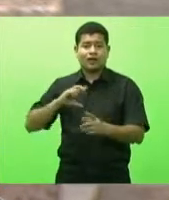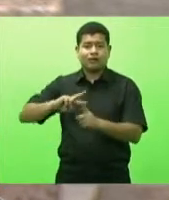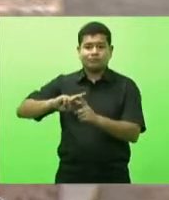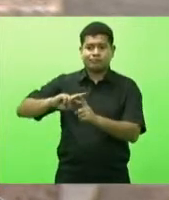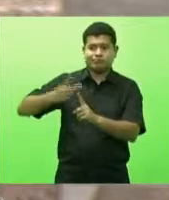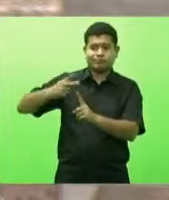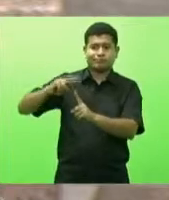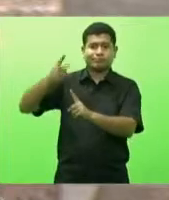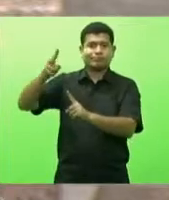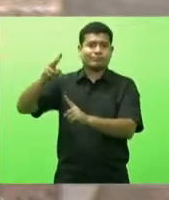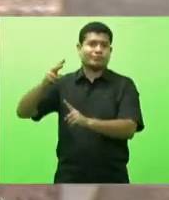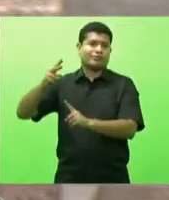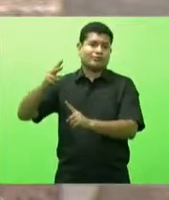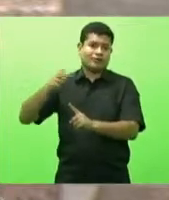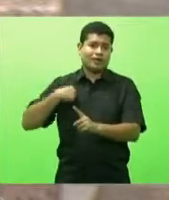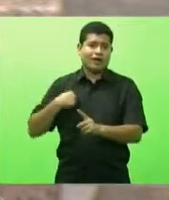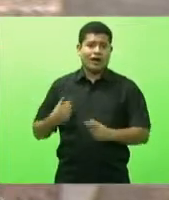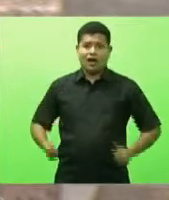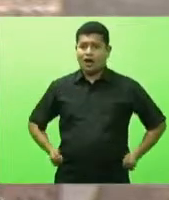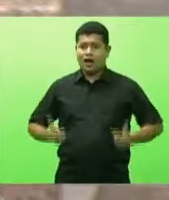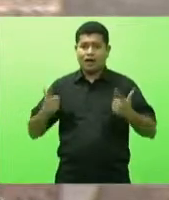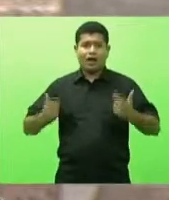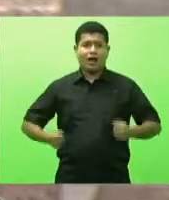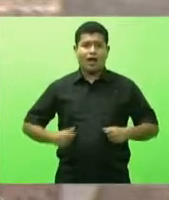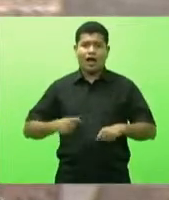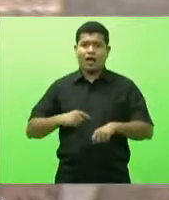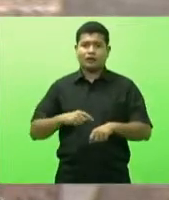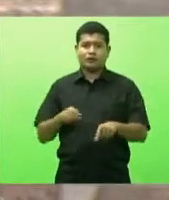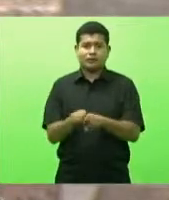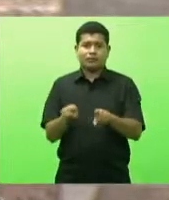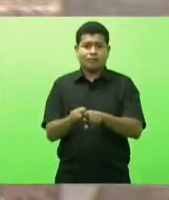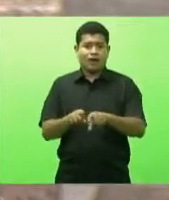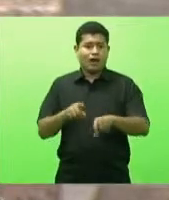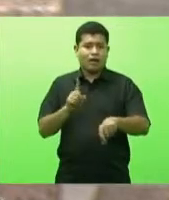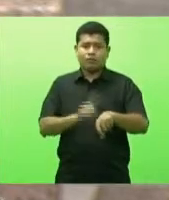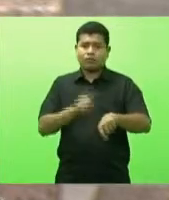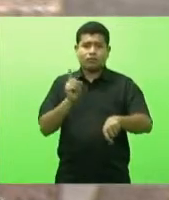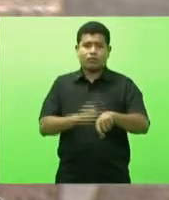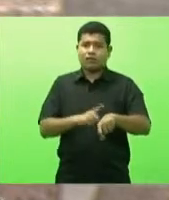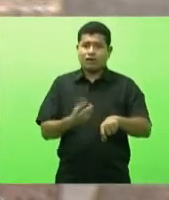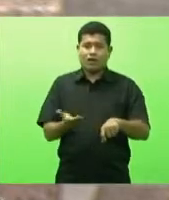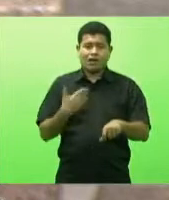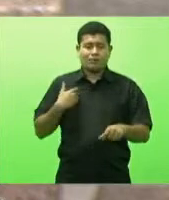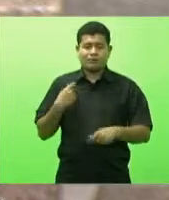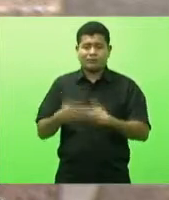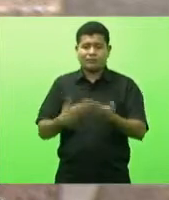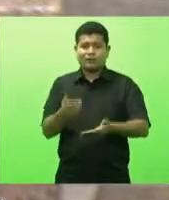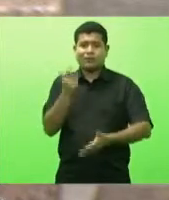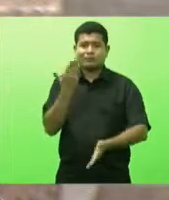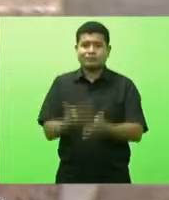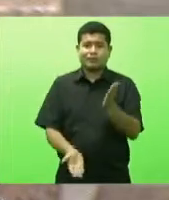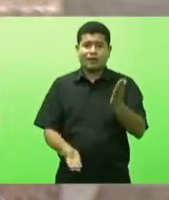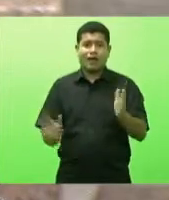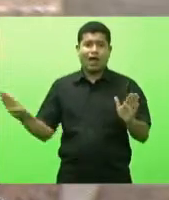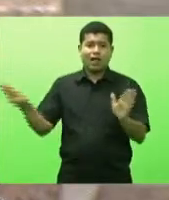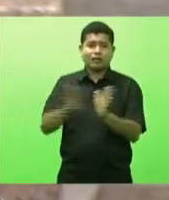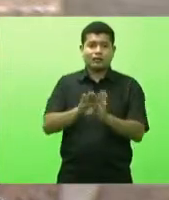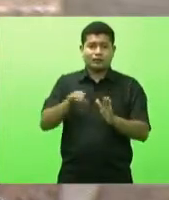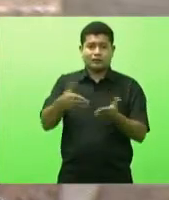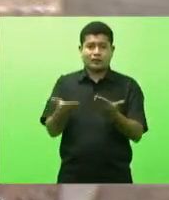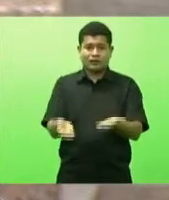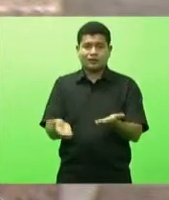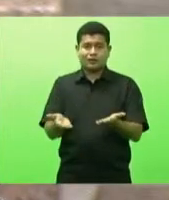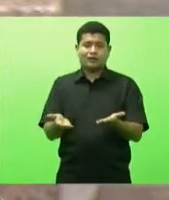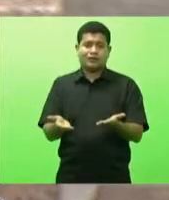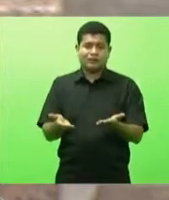de ação ou seja gastos e um tempo que eventualmente poderá ser perdido até chegar na base a essa segunda